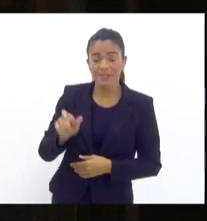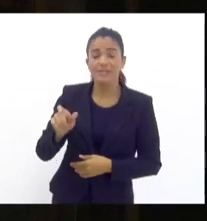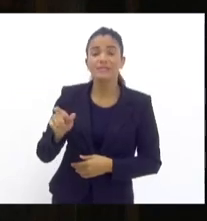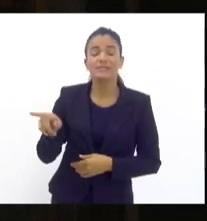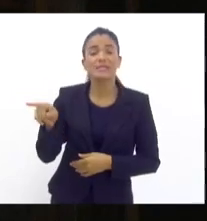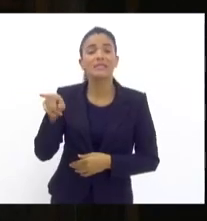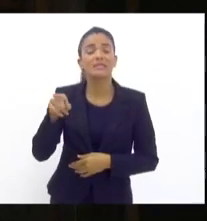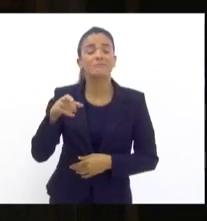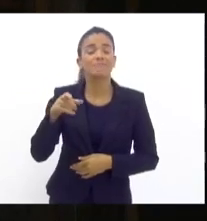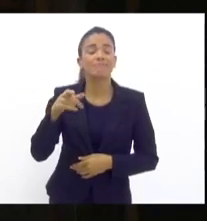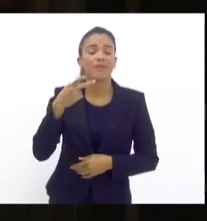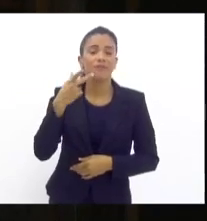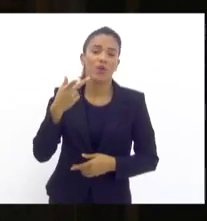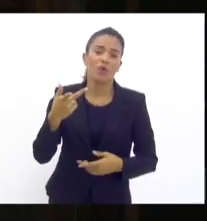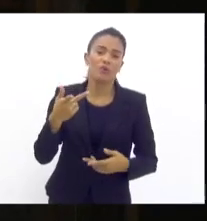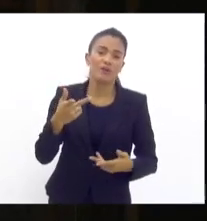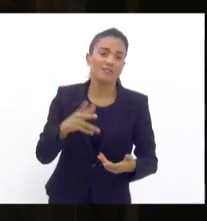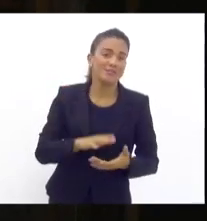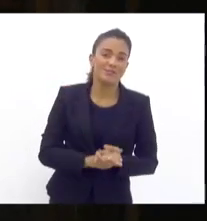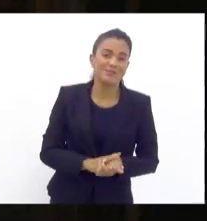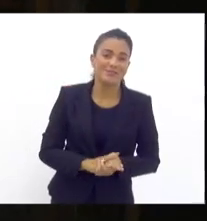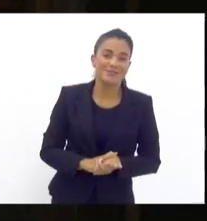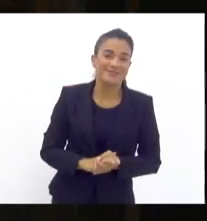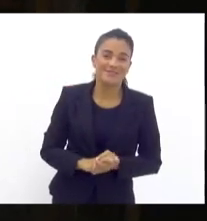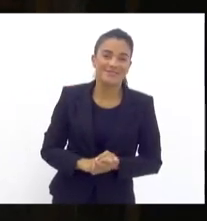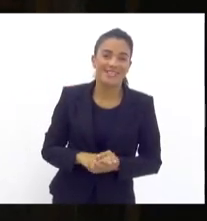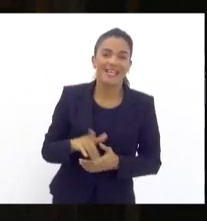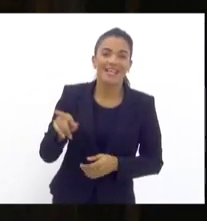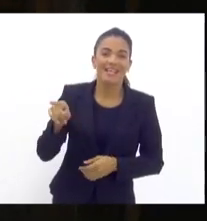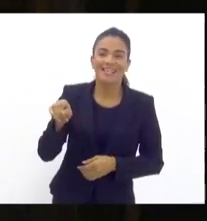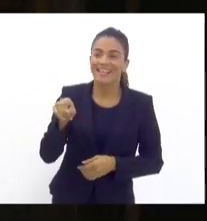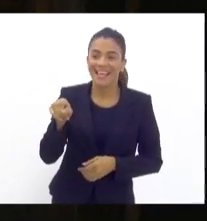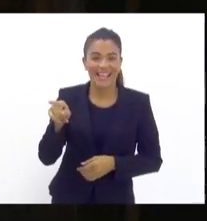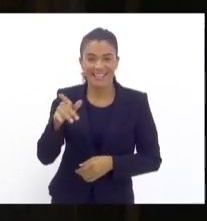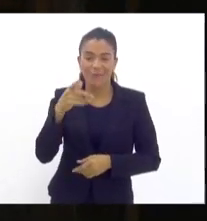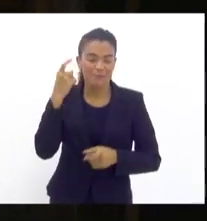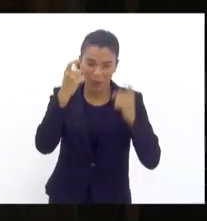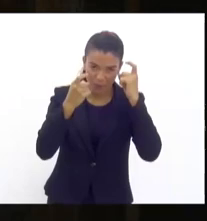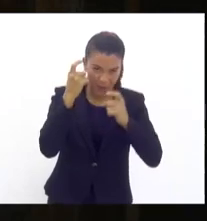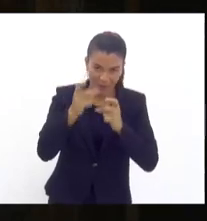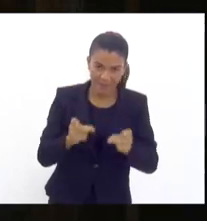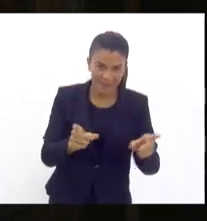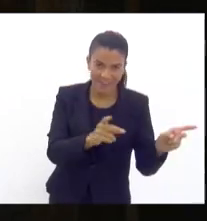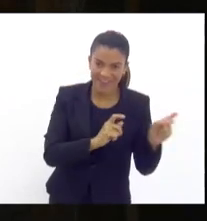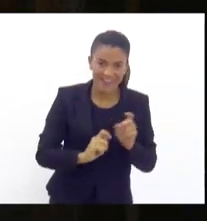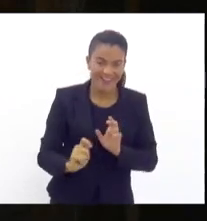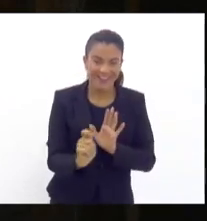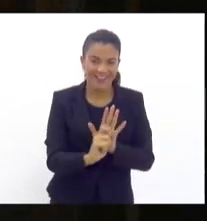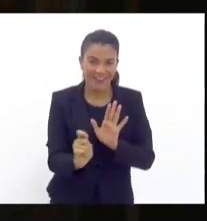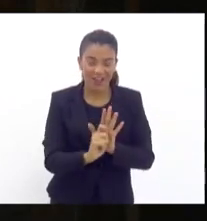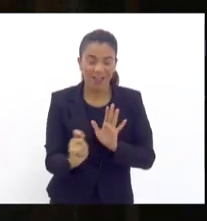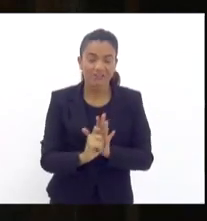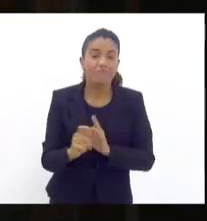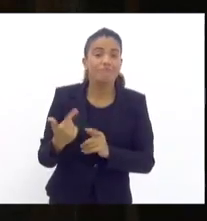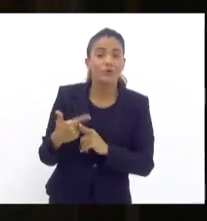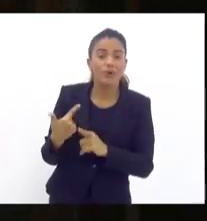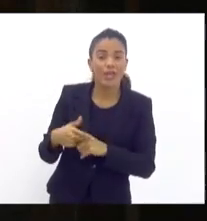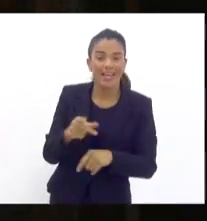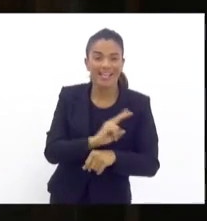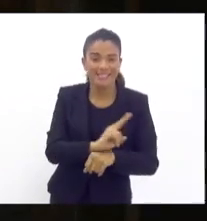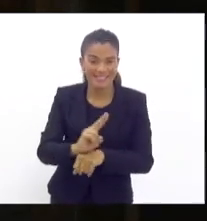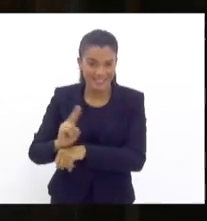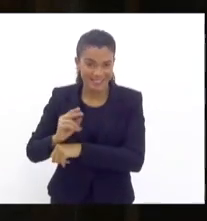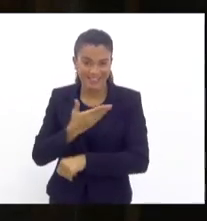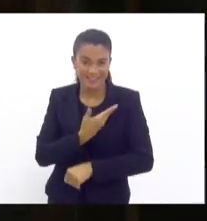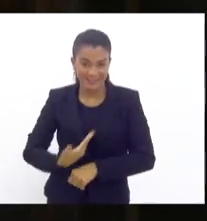viu ali refém da ação dos marginais, que agora não estão só preocupados com a venda de drogas, porque a asfixia que as forças de segurança fazem